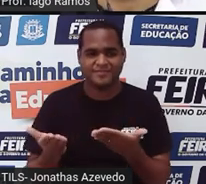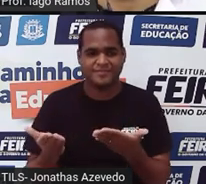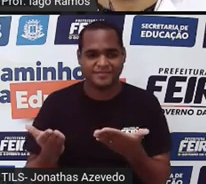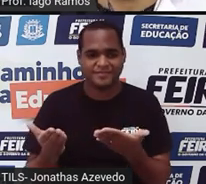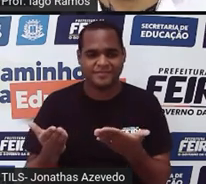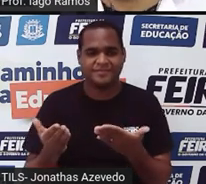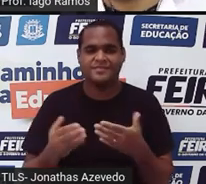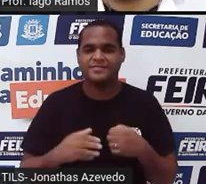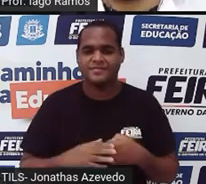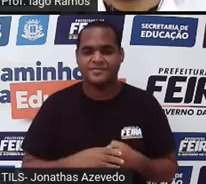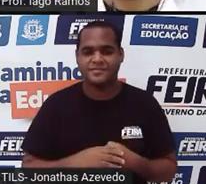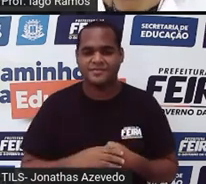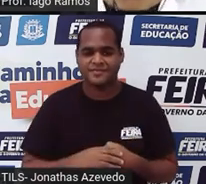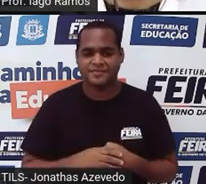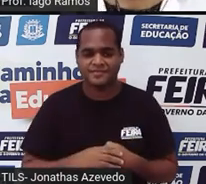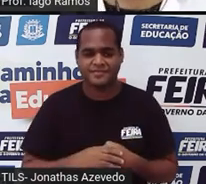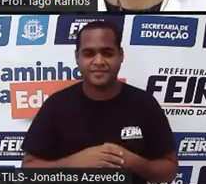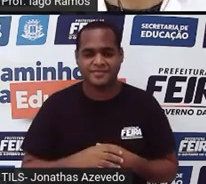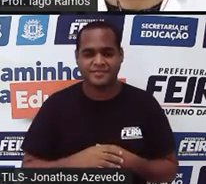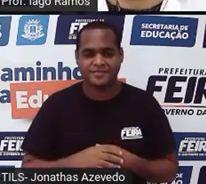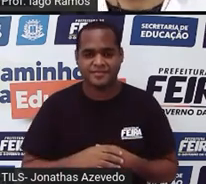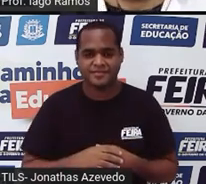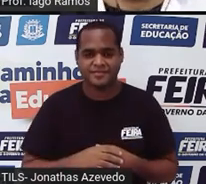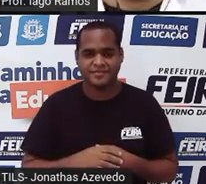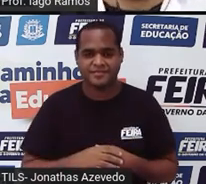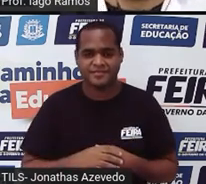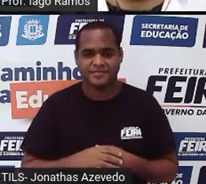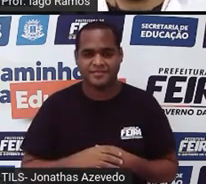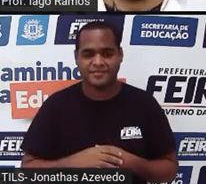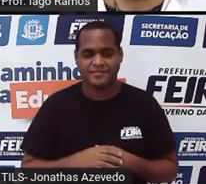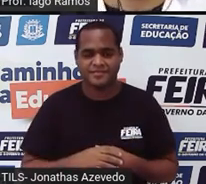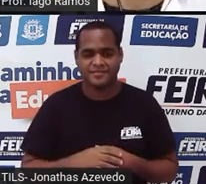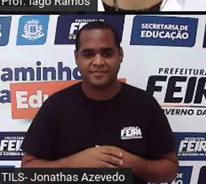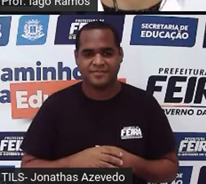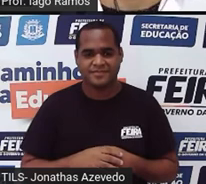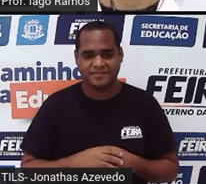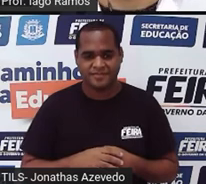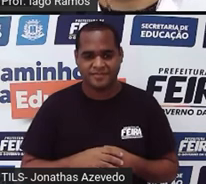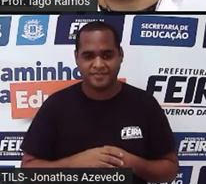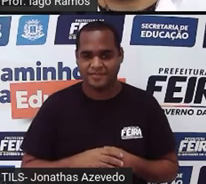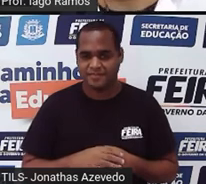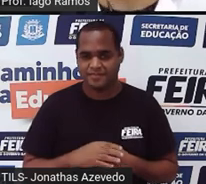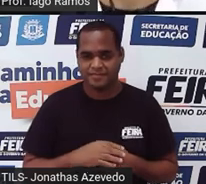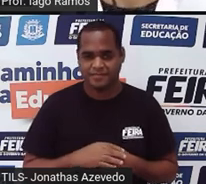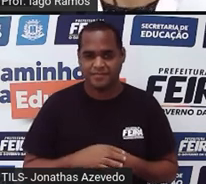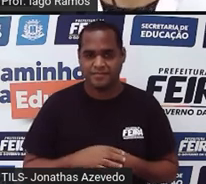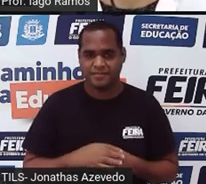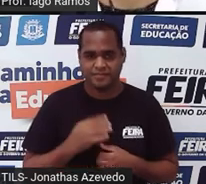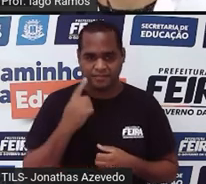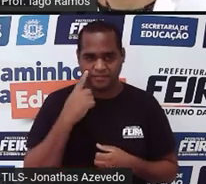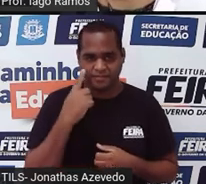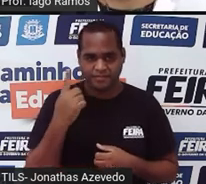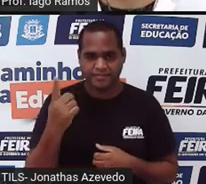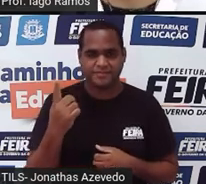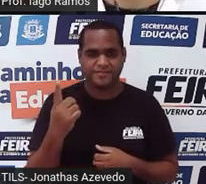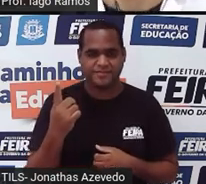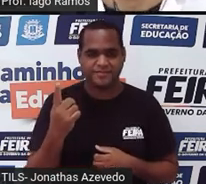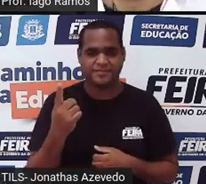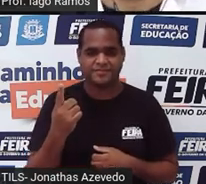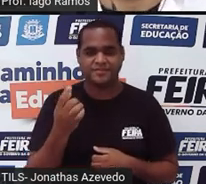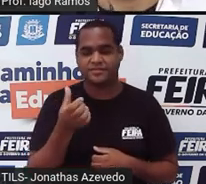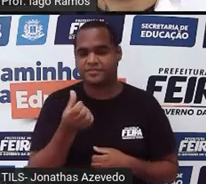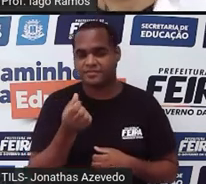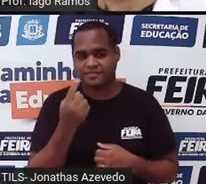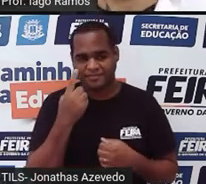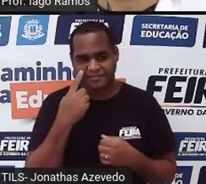E aí, eu vou somando. Agora, vou pegar o próximo número da sequência, que é 6, e somar com 10, que vem